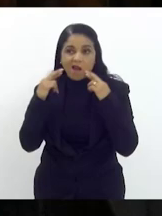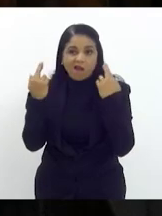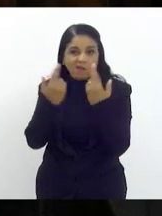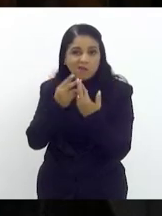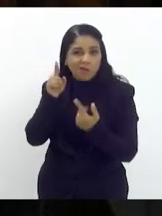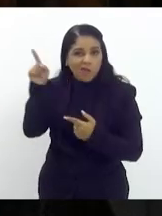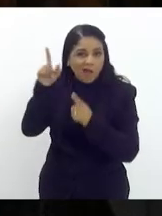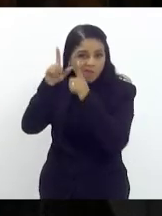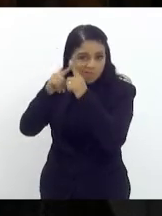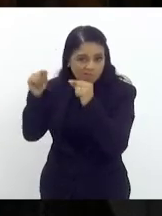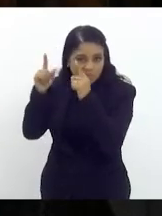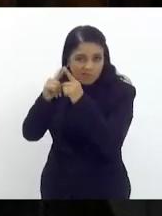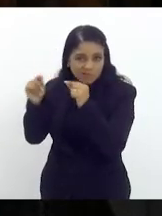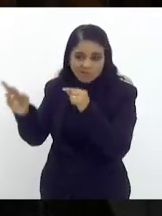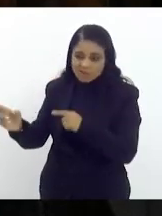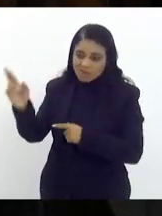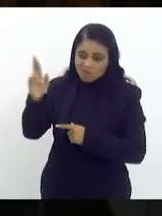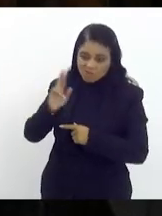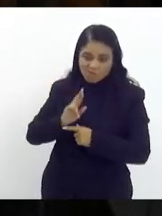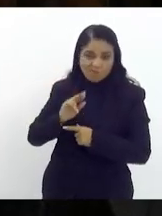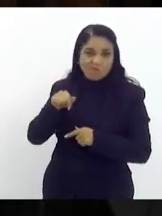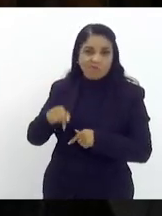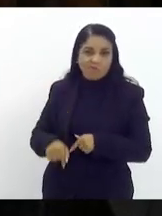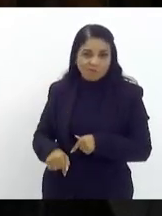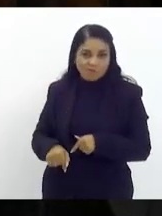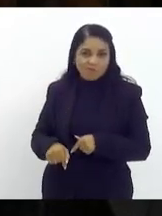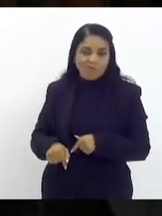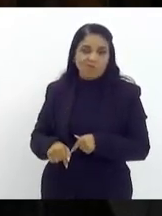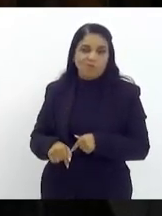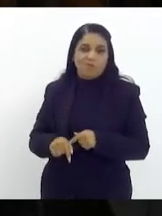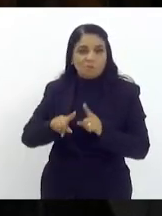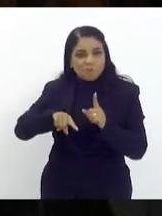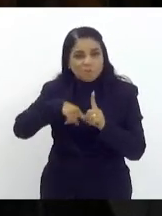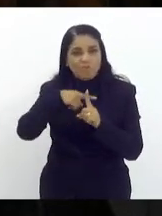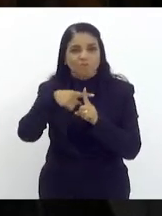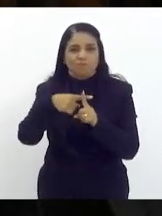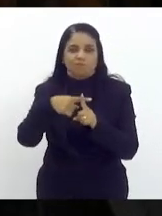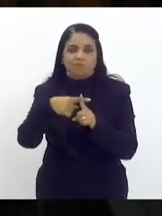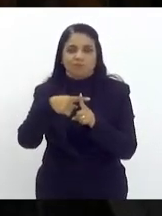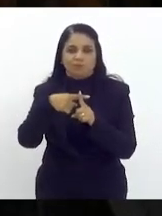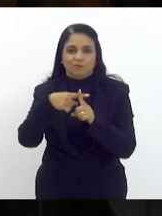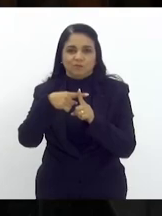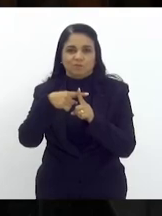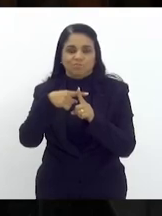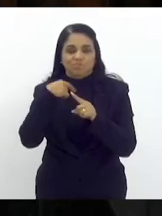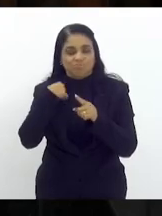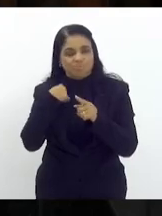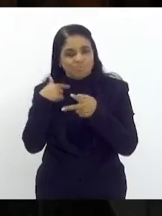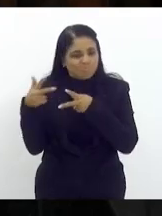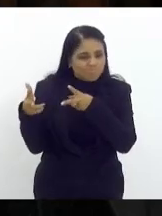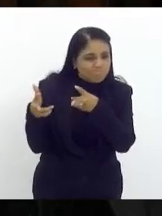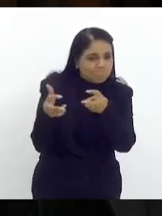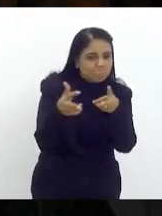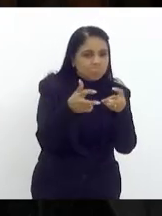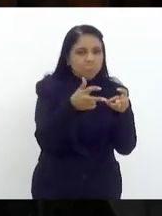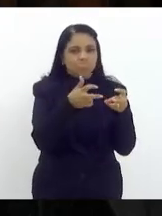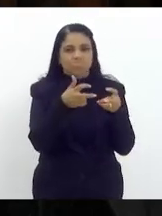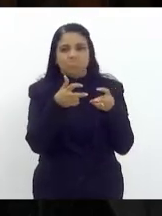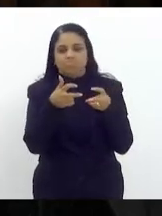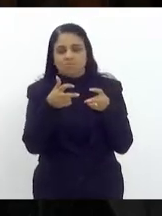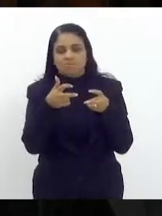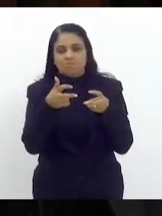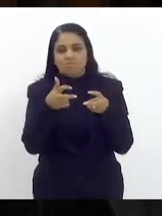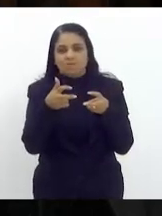porque o que eu estou verificando cada vez mais eu fico